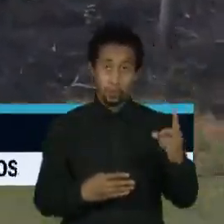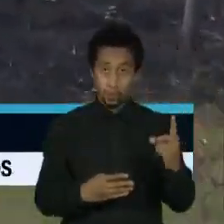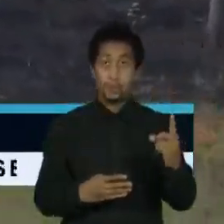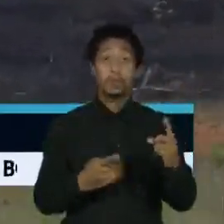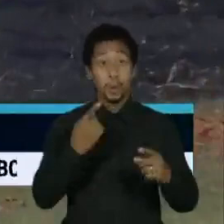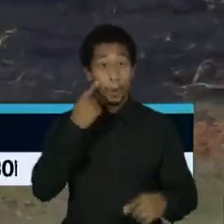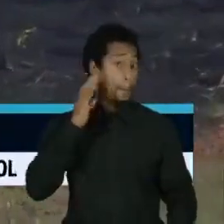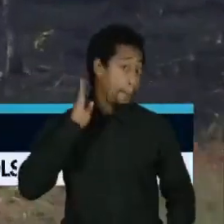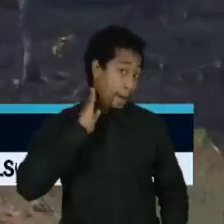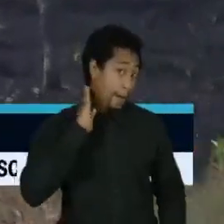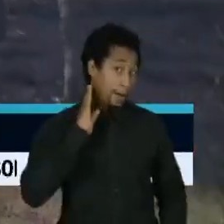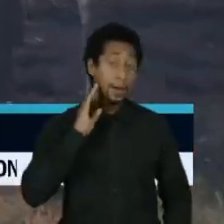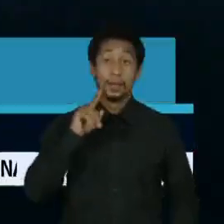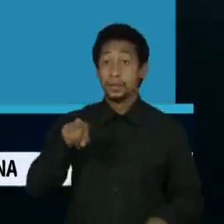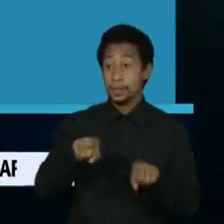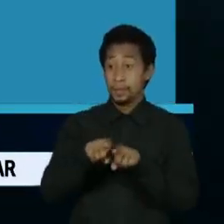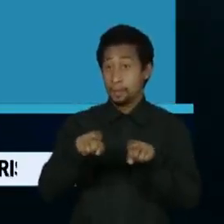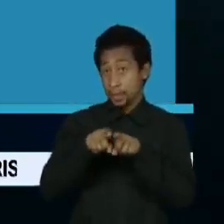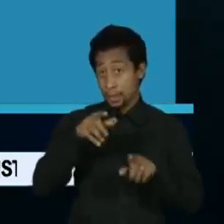Mato Grosso.